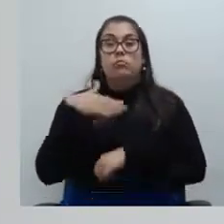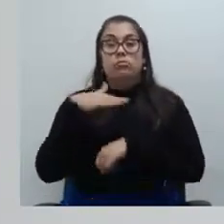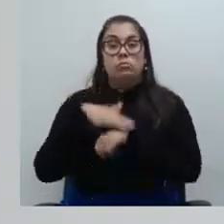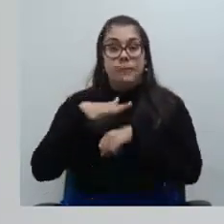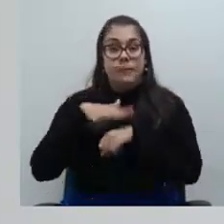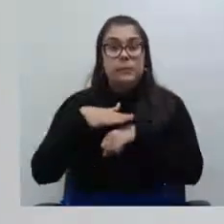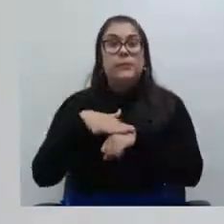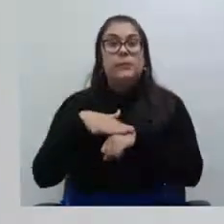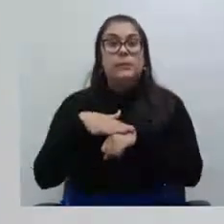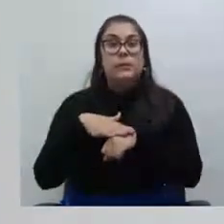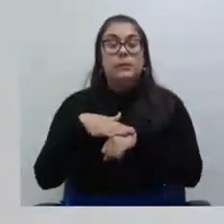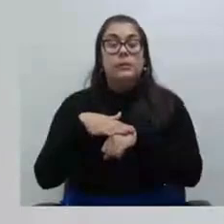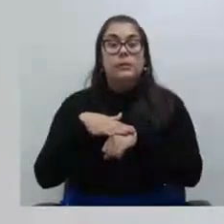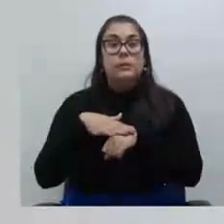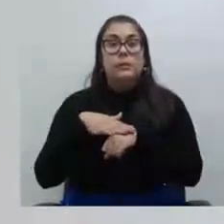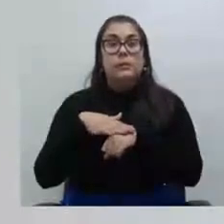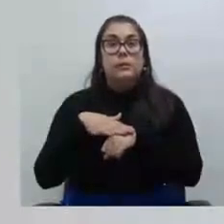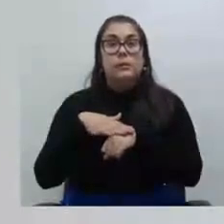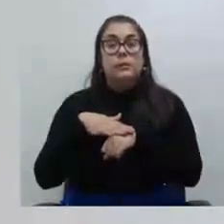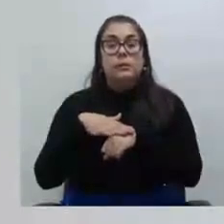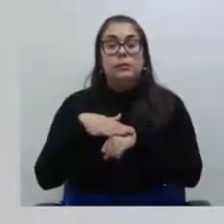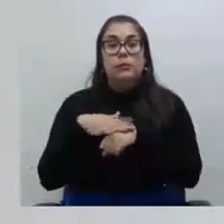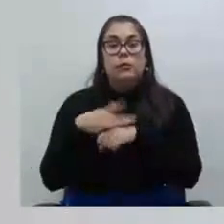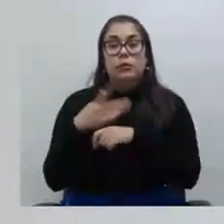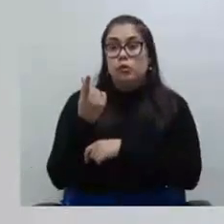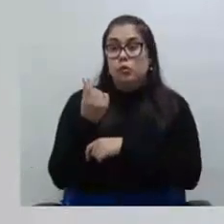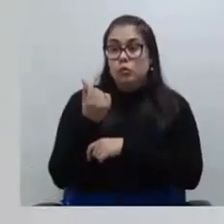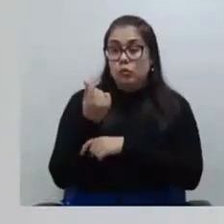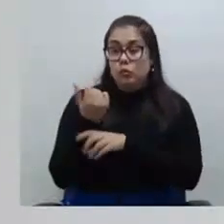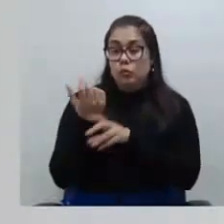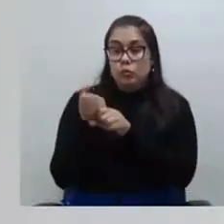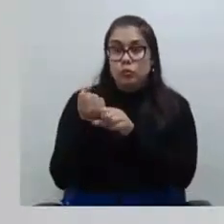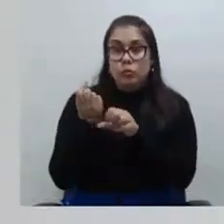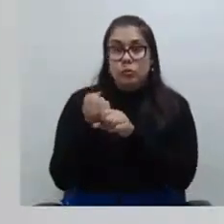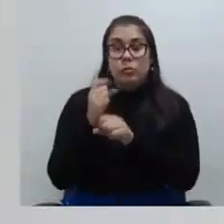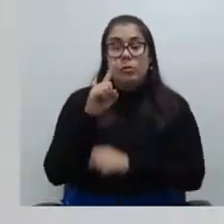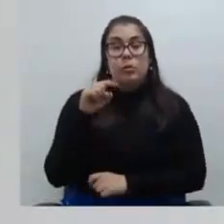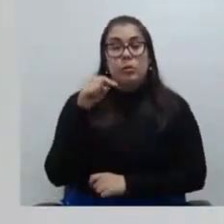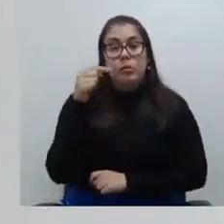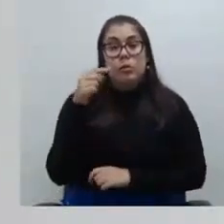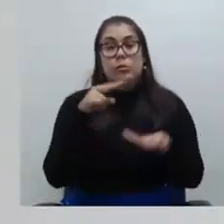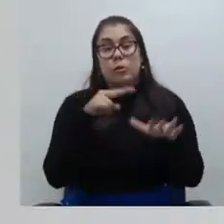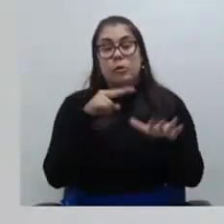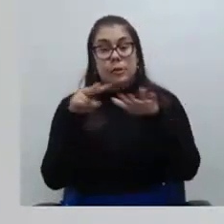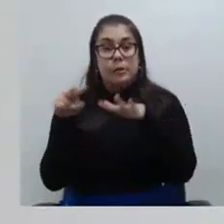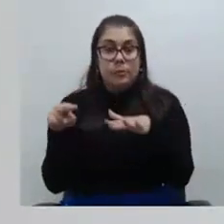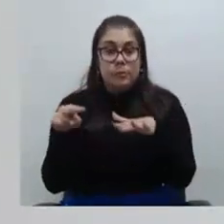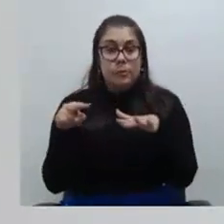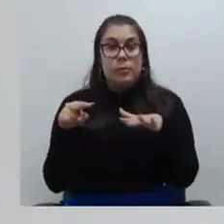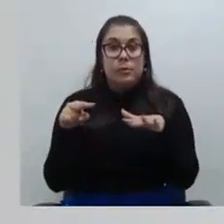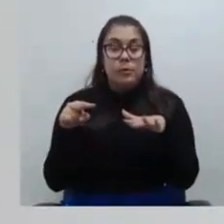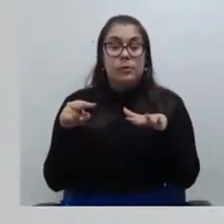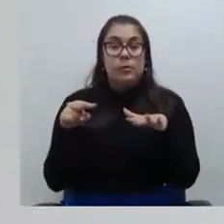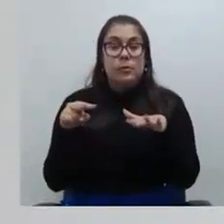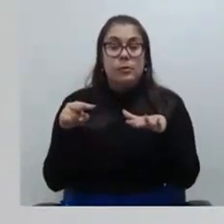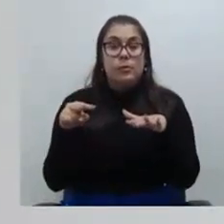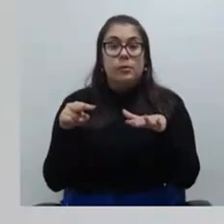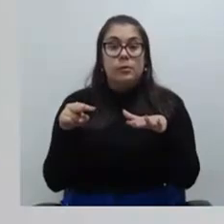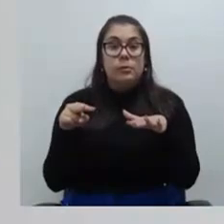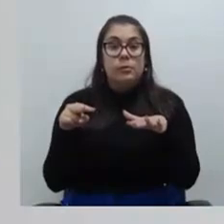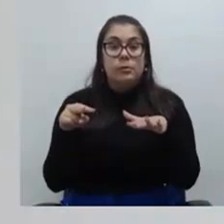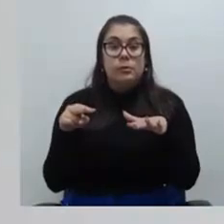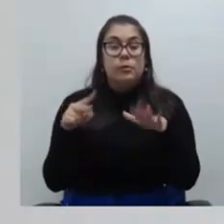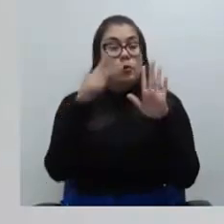implementados temos que fazer o orçamento que apresentaremos na próxima semana e foi